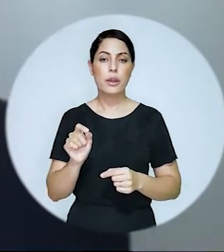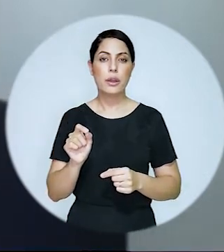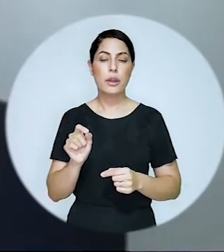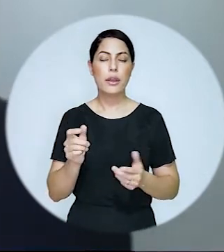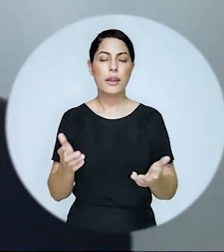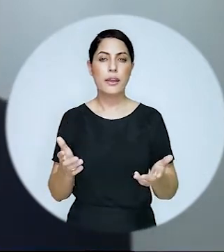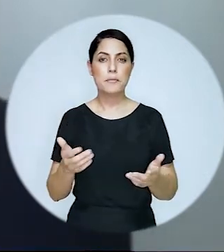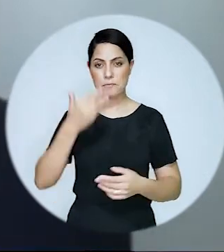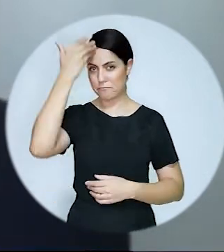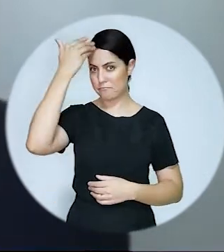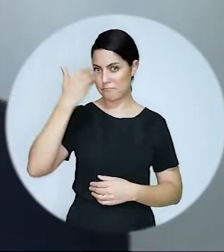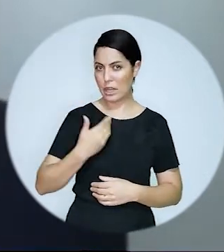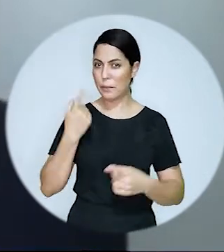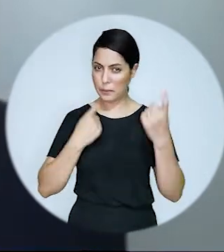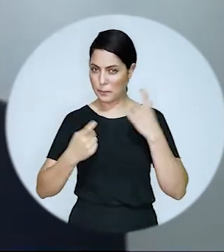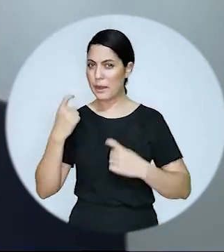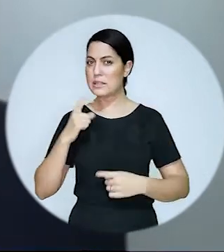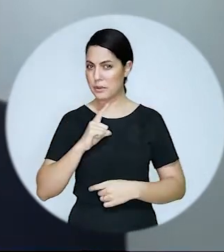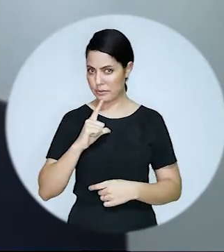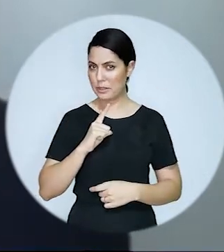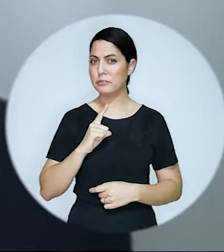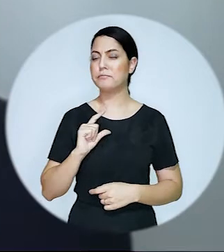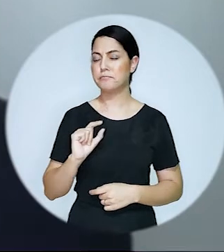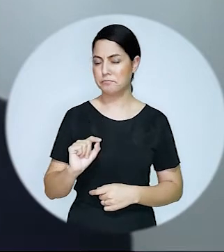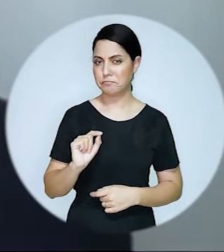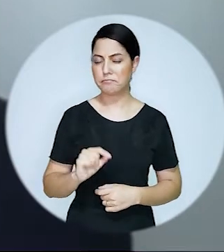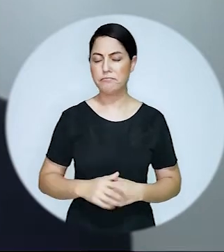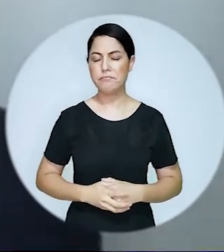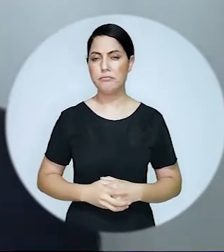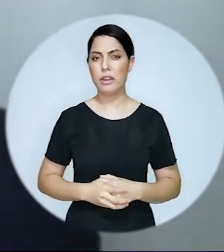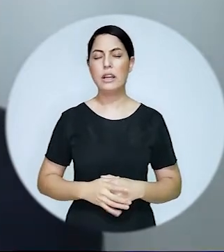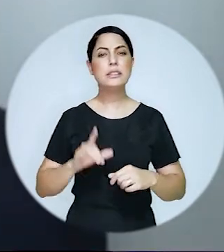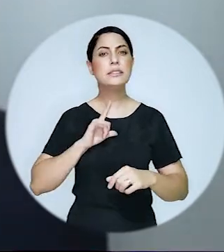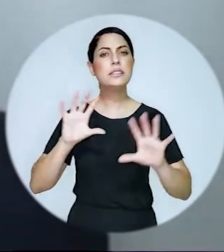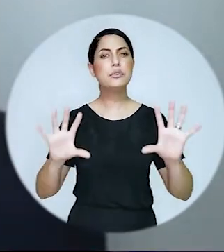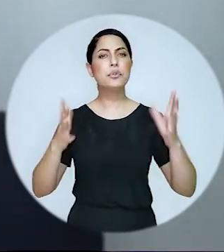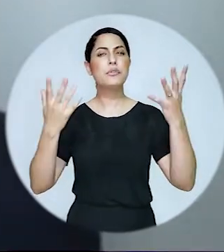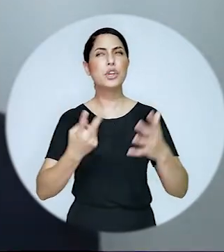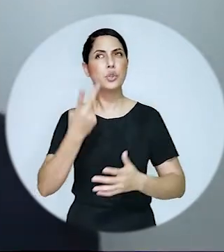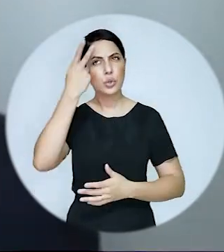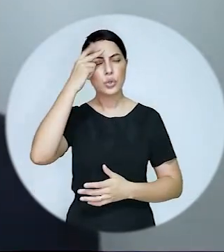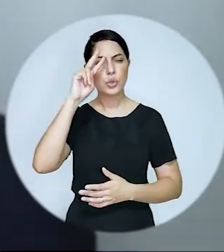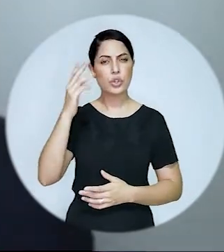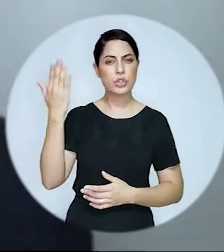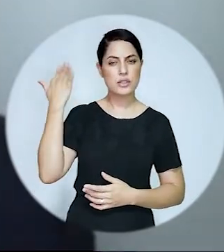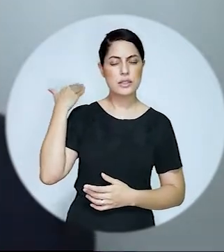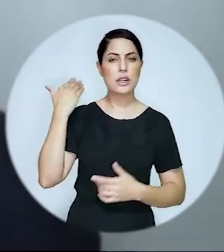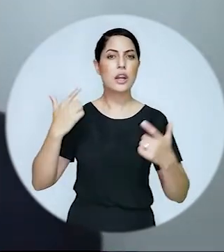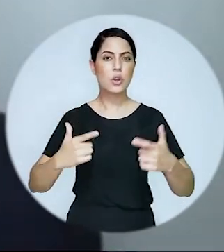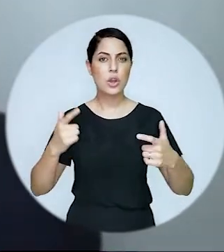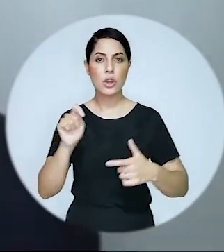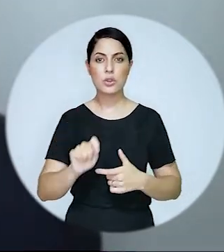fazer. Eu tenho tido uma especial preocupação, e até no evento que tivemos há dois